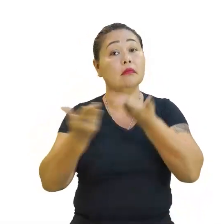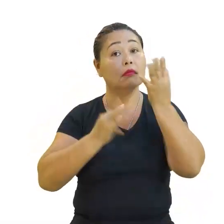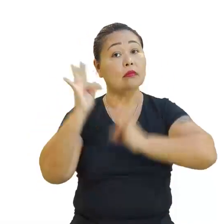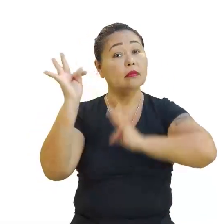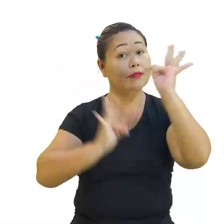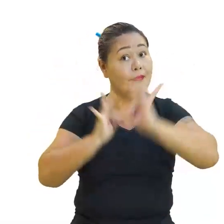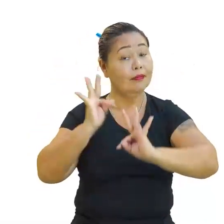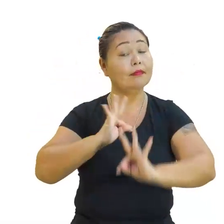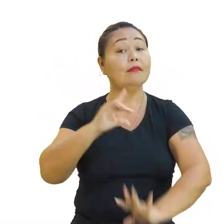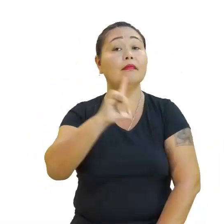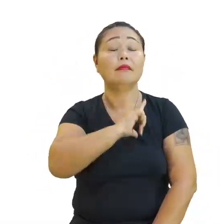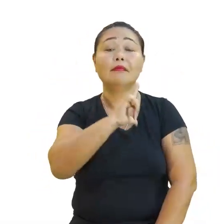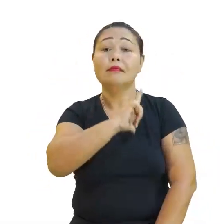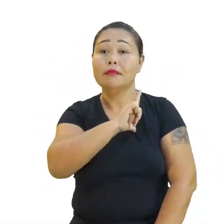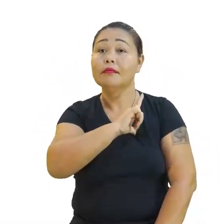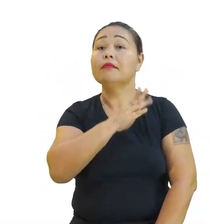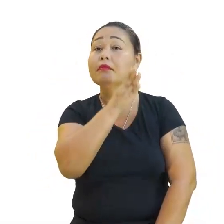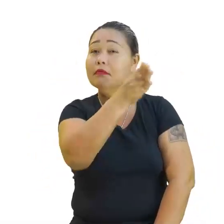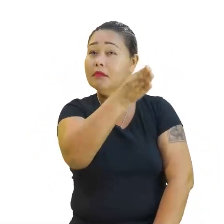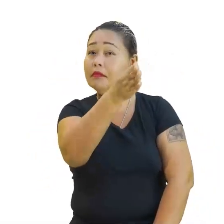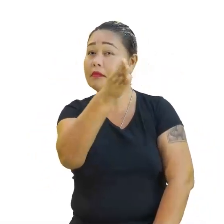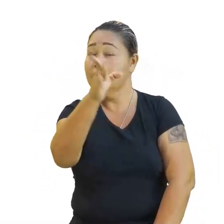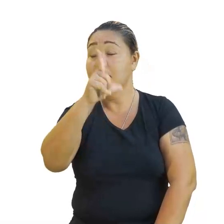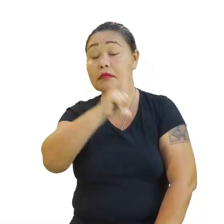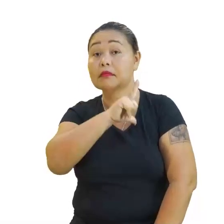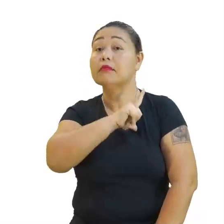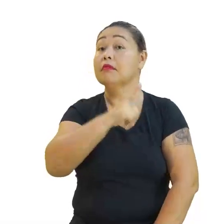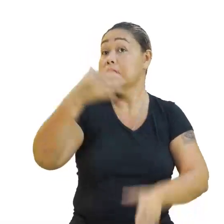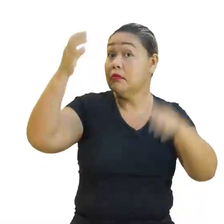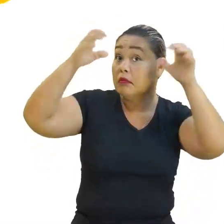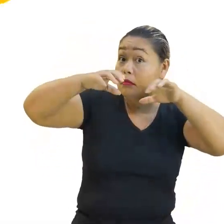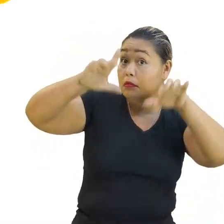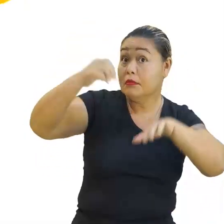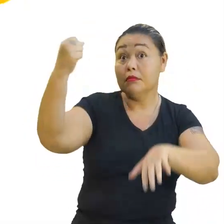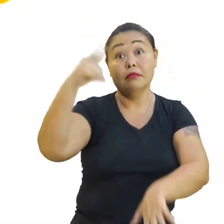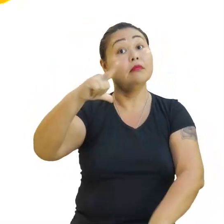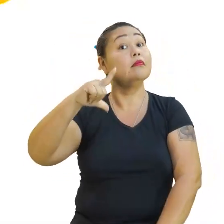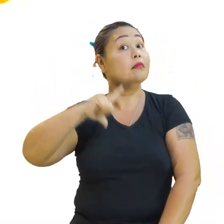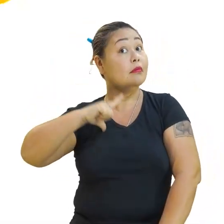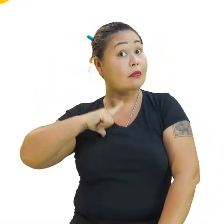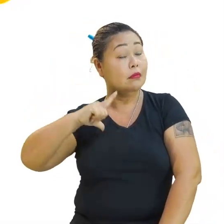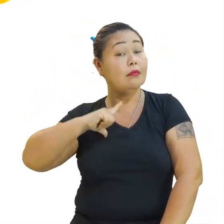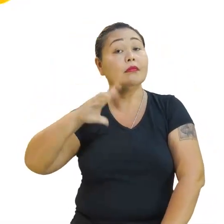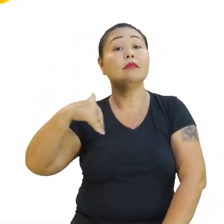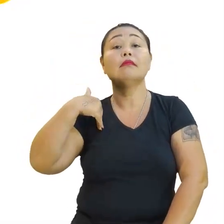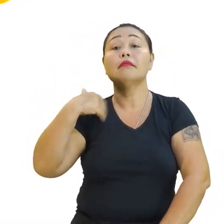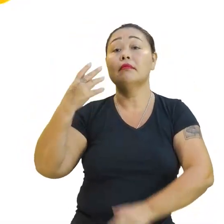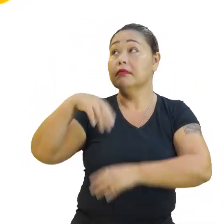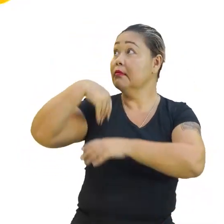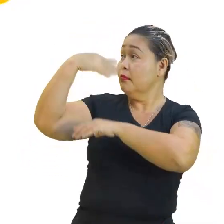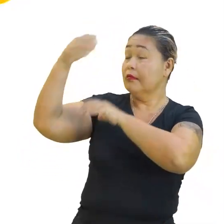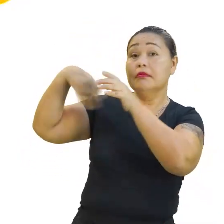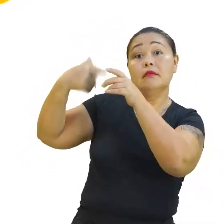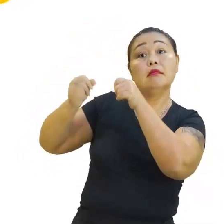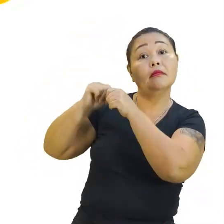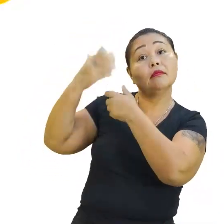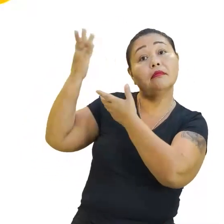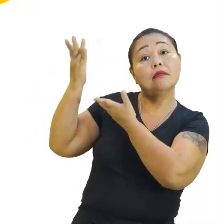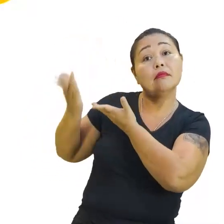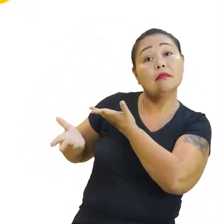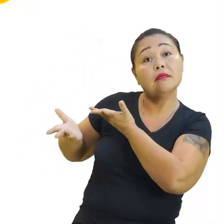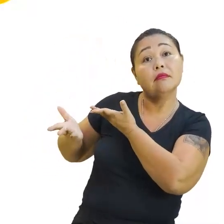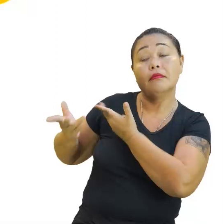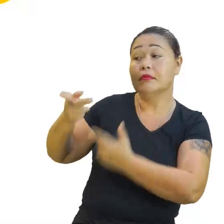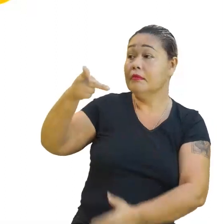A mediação está contemplando, Faça chuva, faça sol, né? Verdade. Então, saindo da cartola mágica, a parte